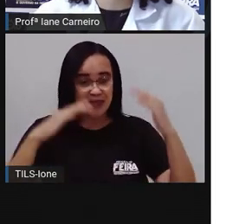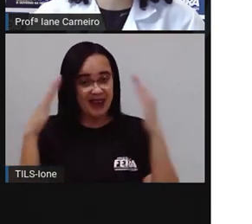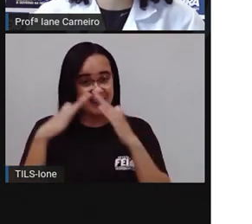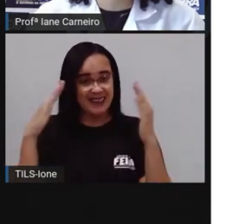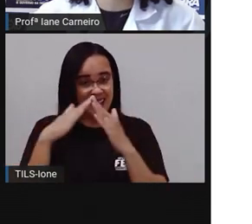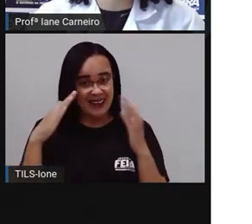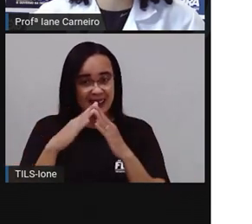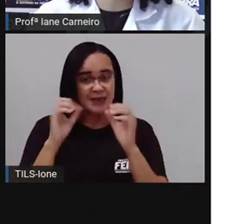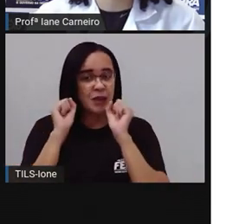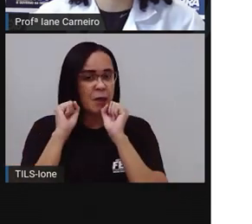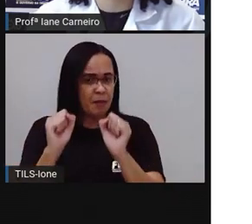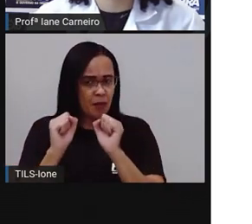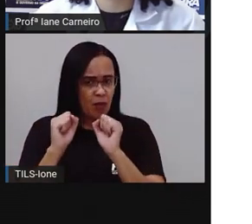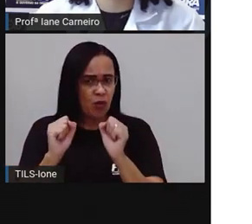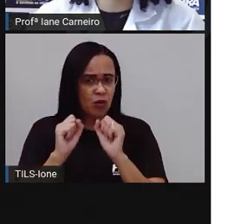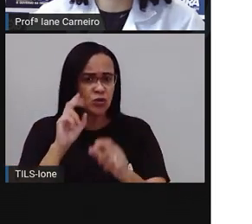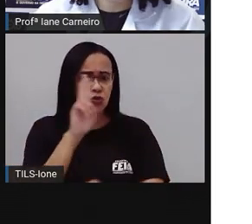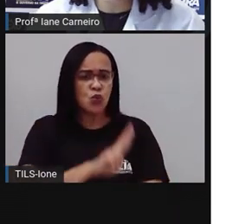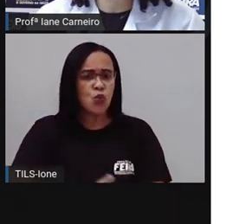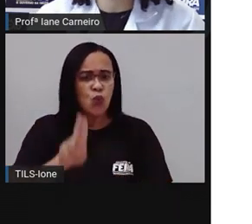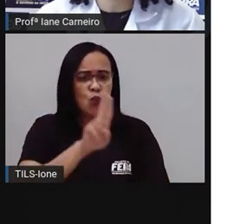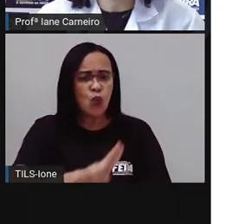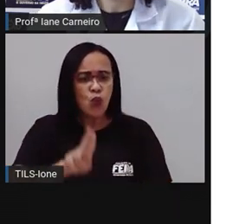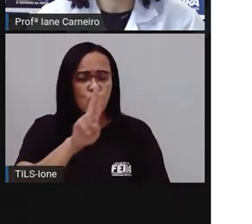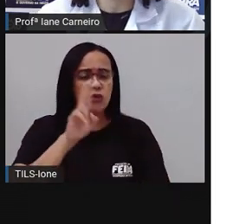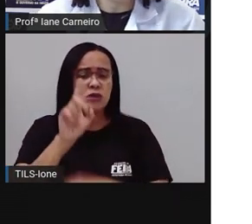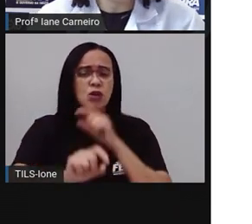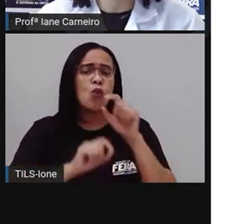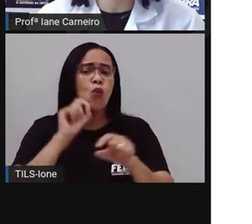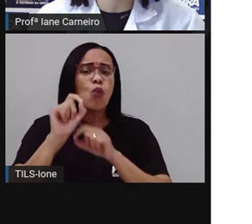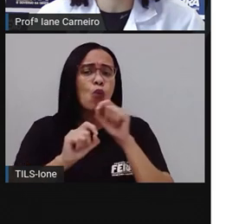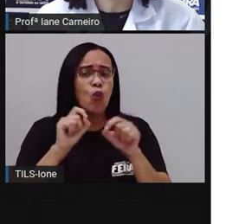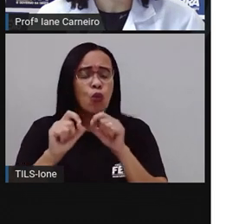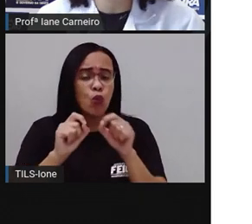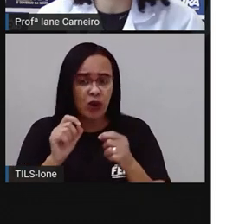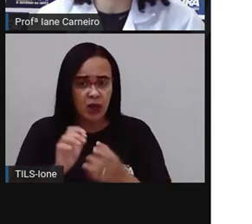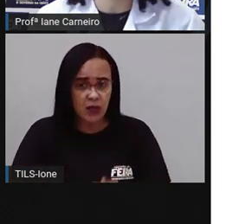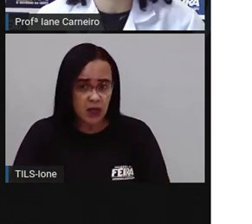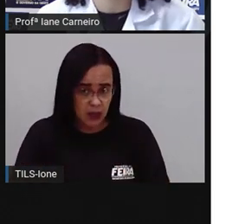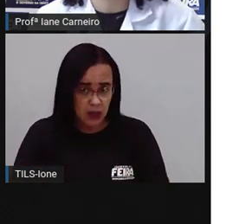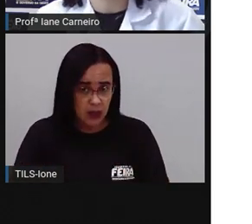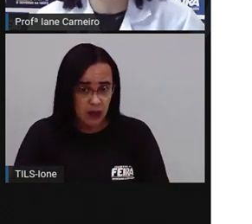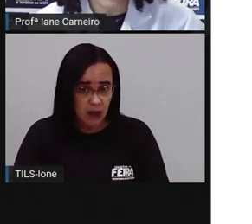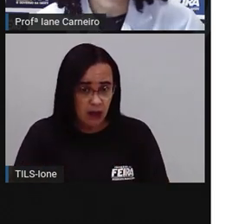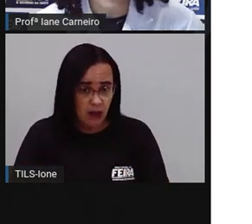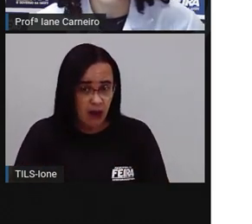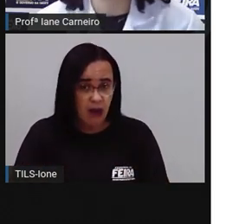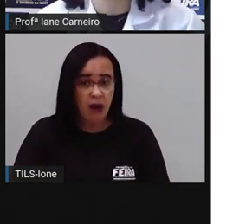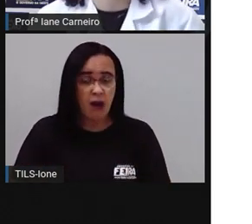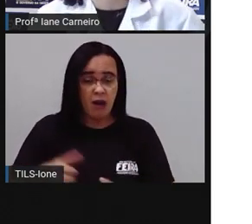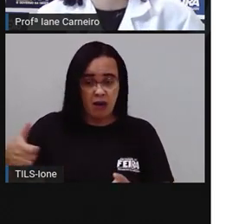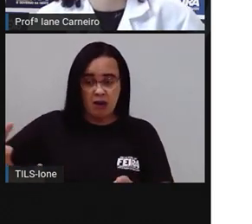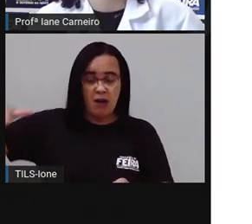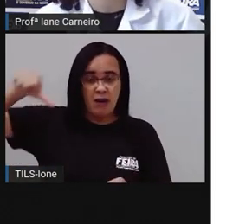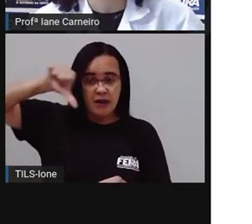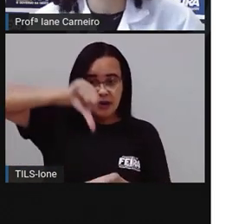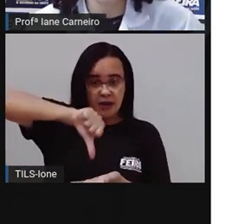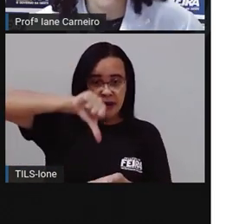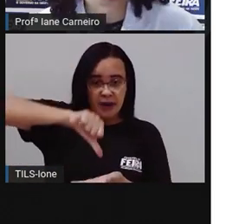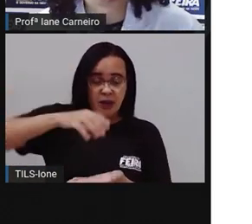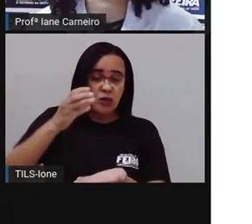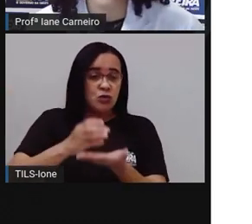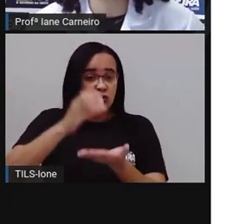podemos usar os objetos abaixo. A gente consegue encher esse balde com qualquer um deles. Com a jarra, a gente consegue.